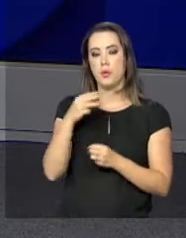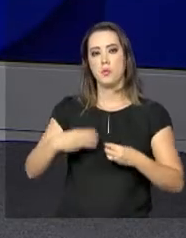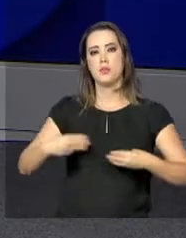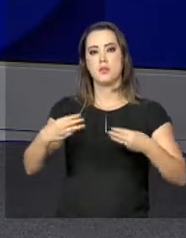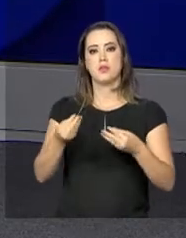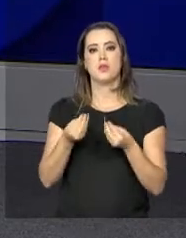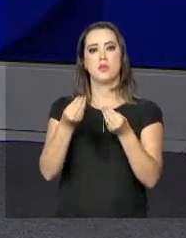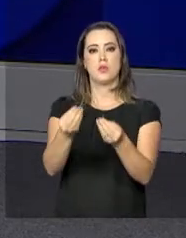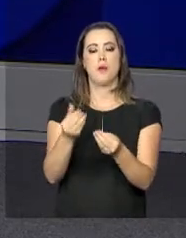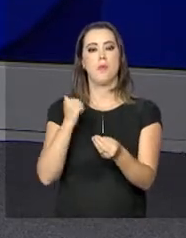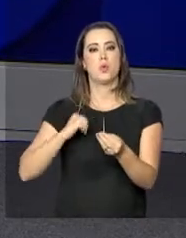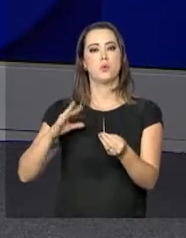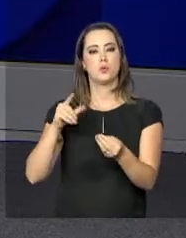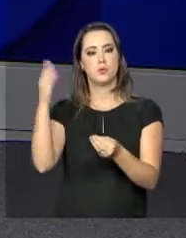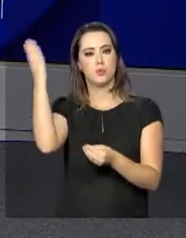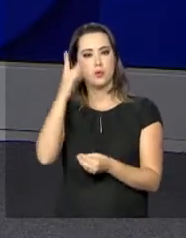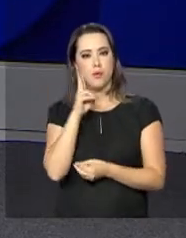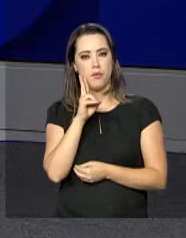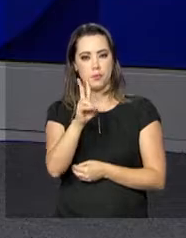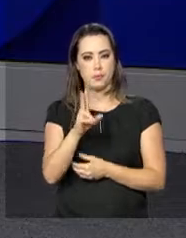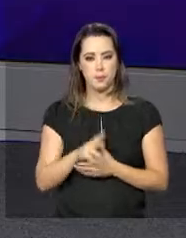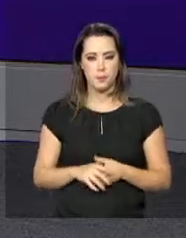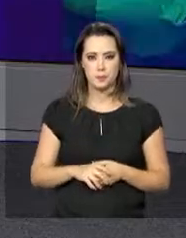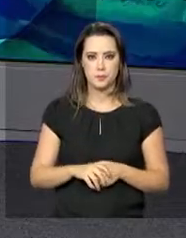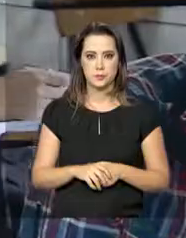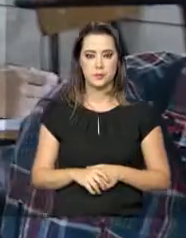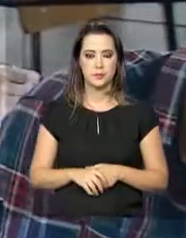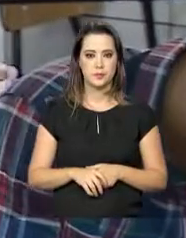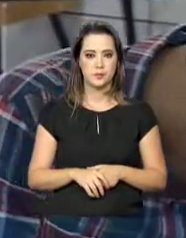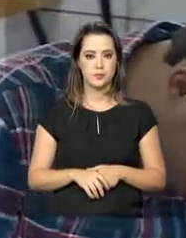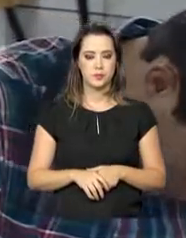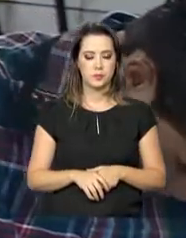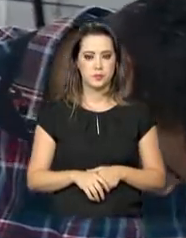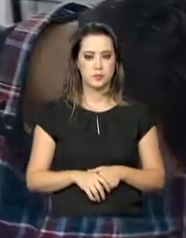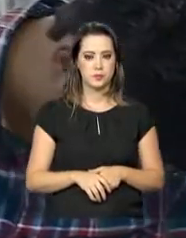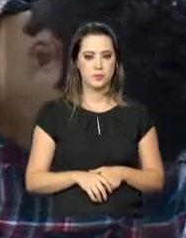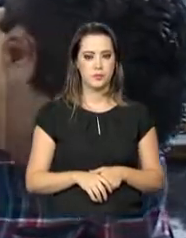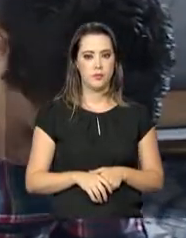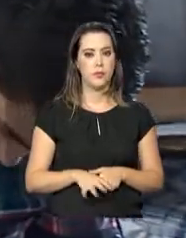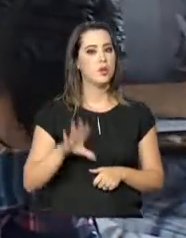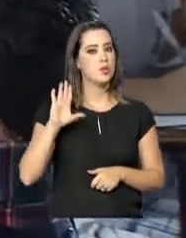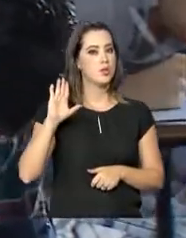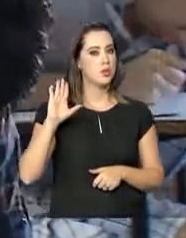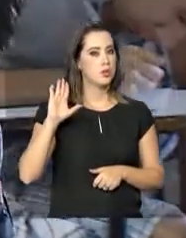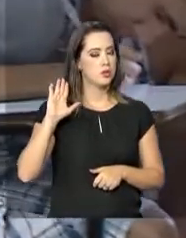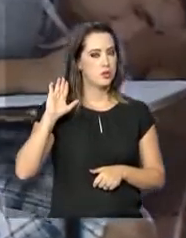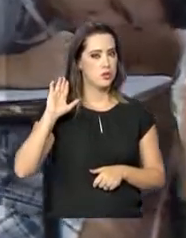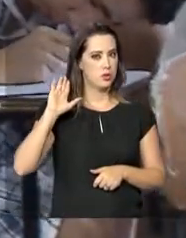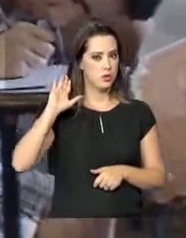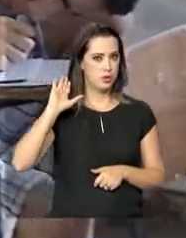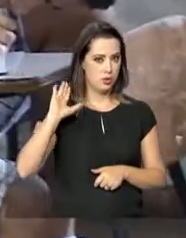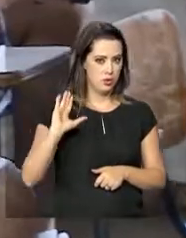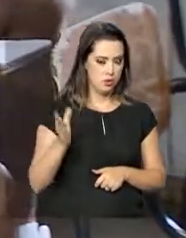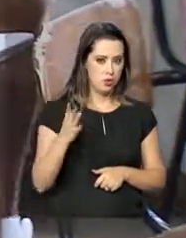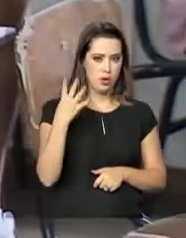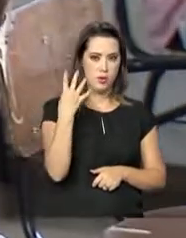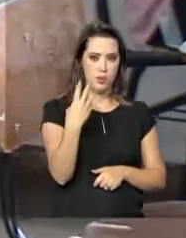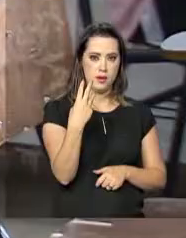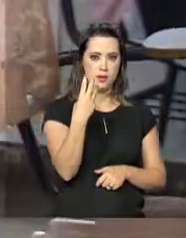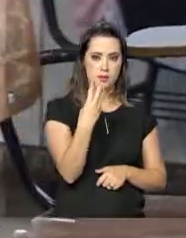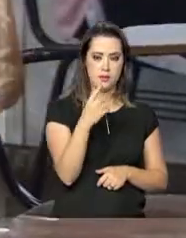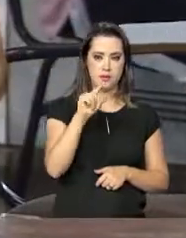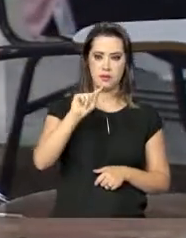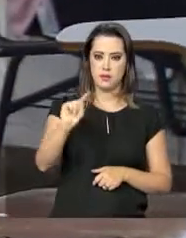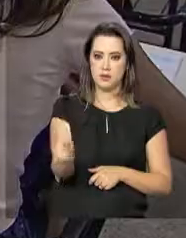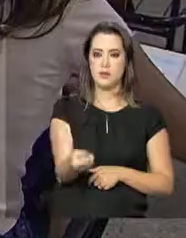residências pedagógicas. Vamos conhecer na reportagem. Já são 43 mil inscritos em